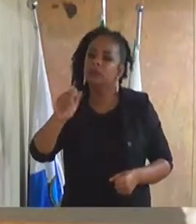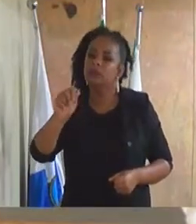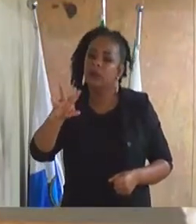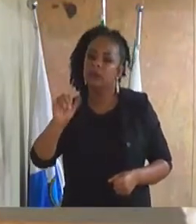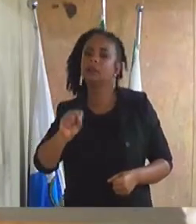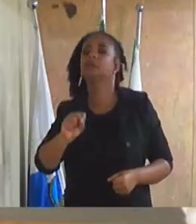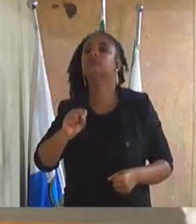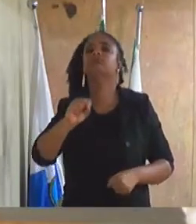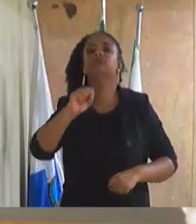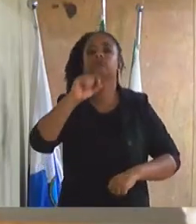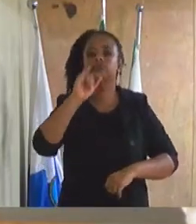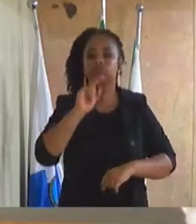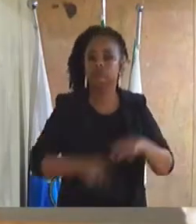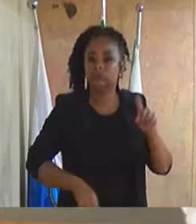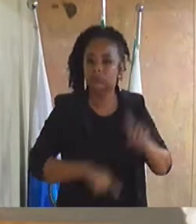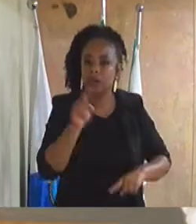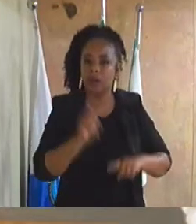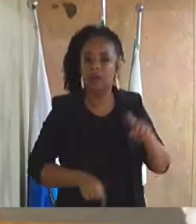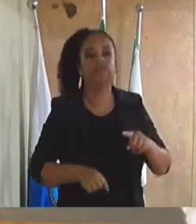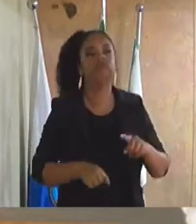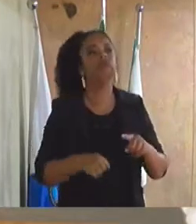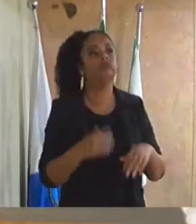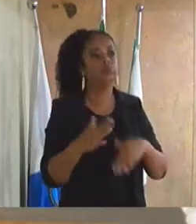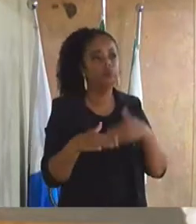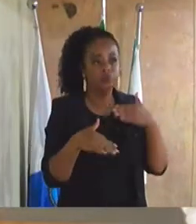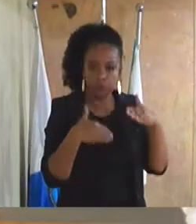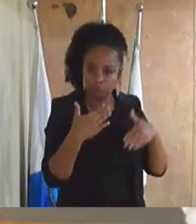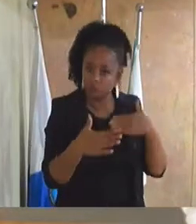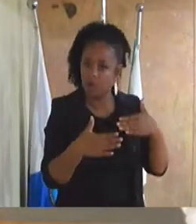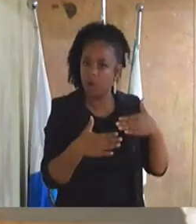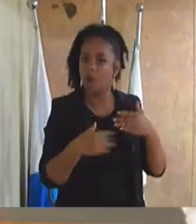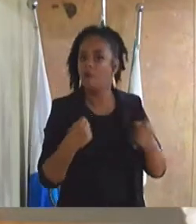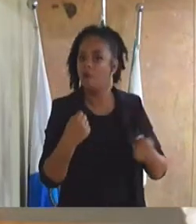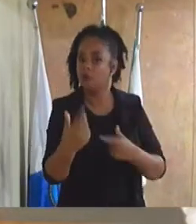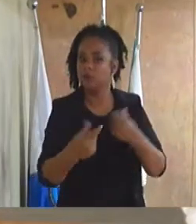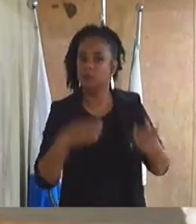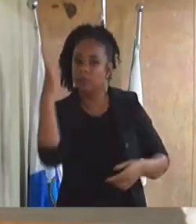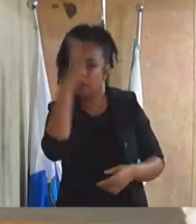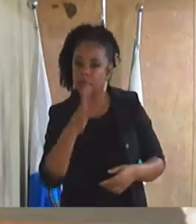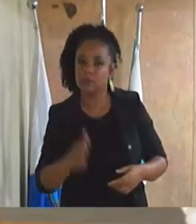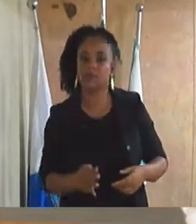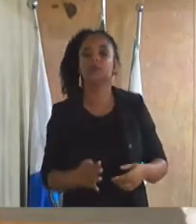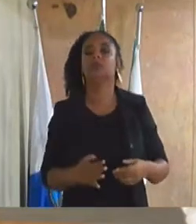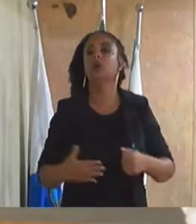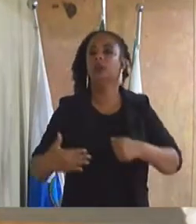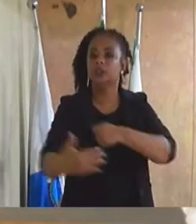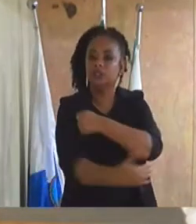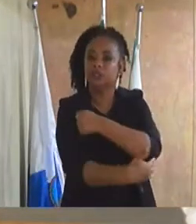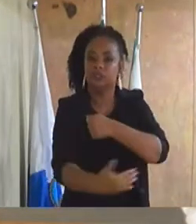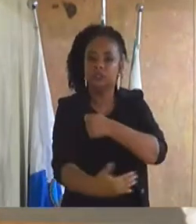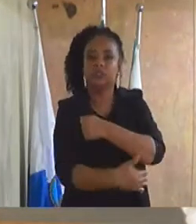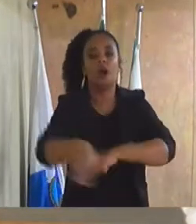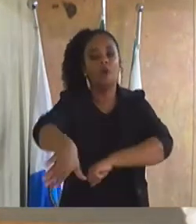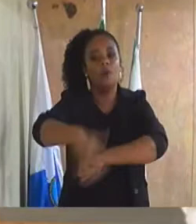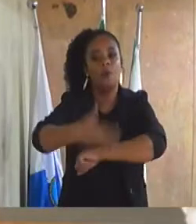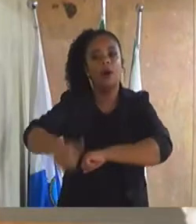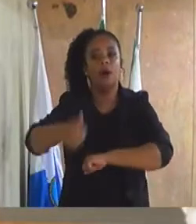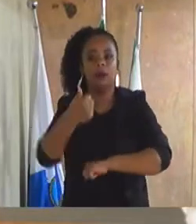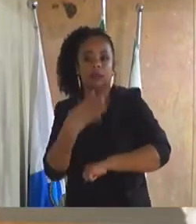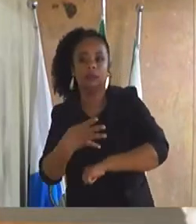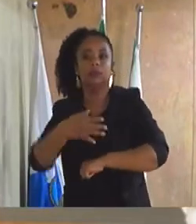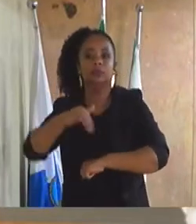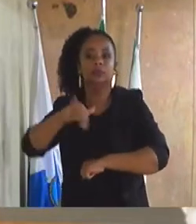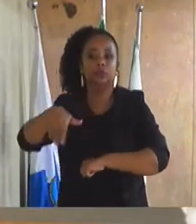na Avenida Brasil, esquina com a rua 14 de julho, bairro Vila São Luís, primeiro distrito deste